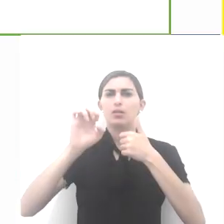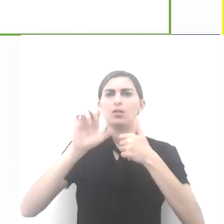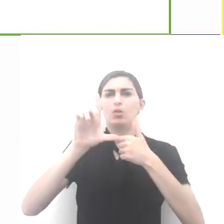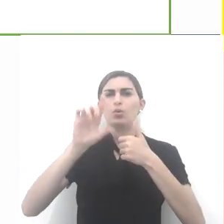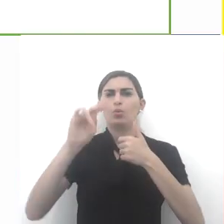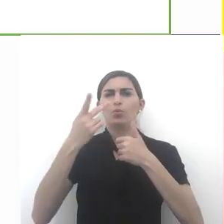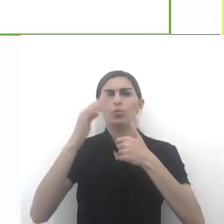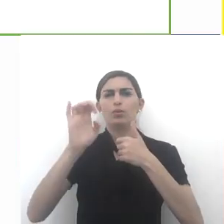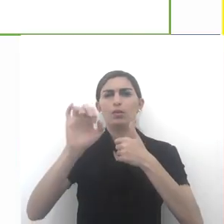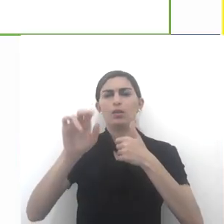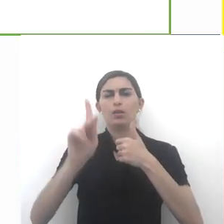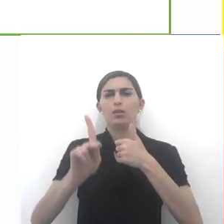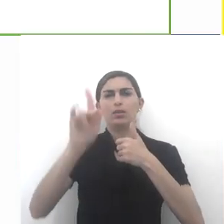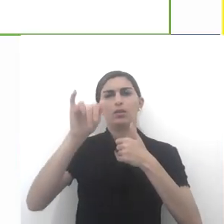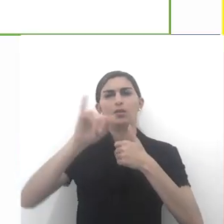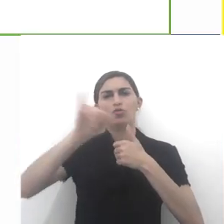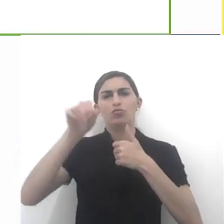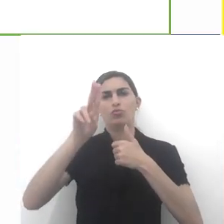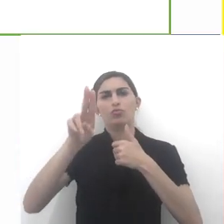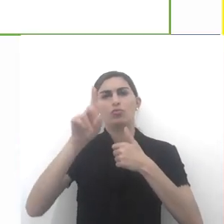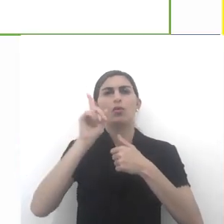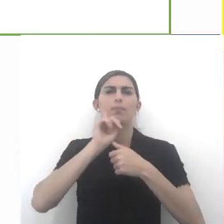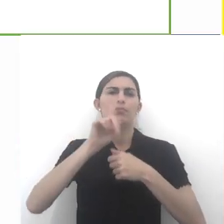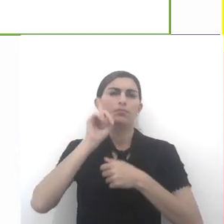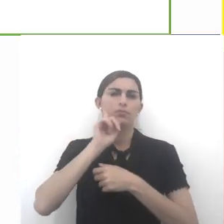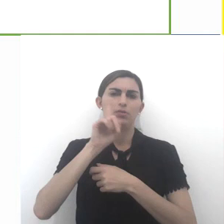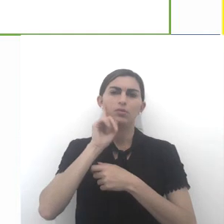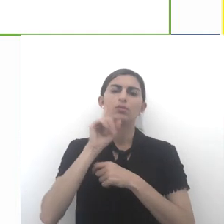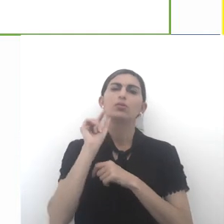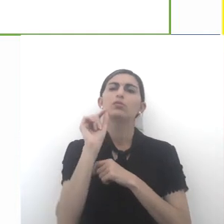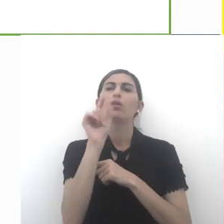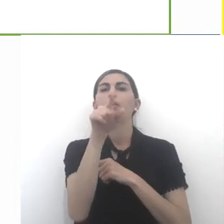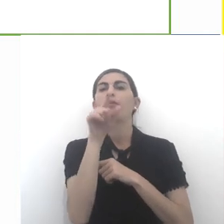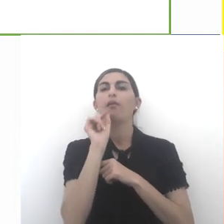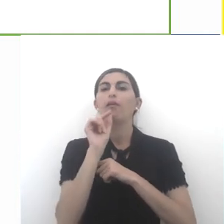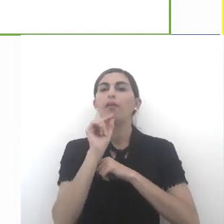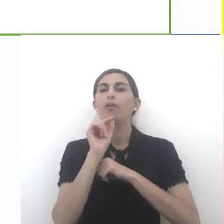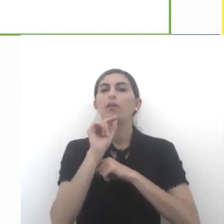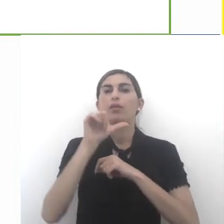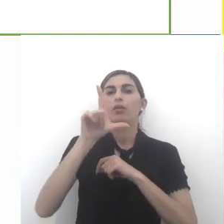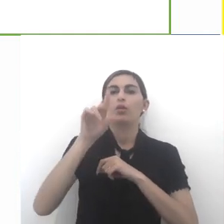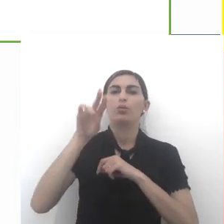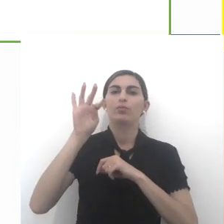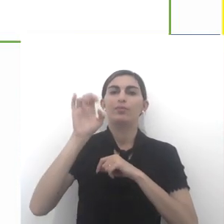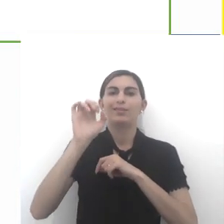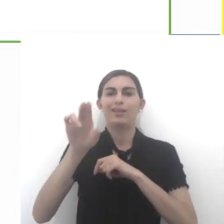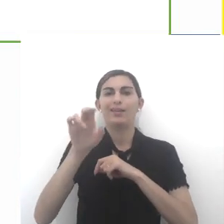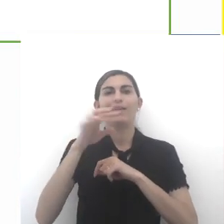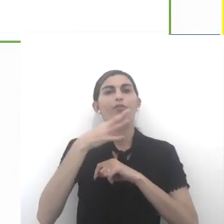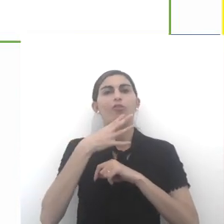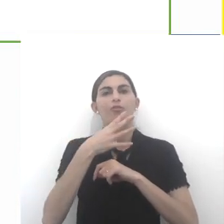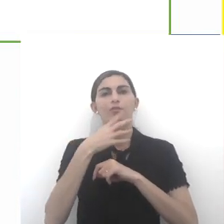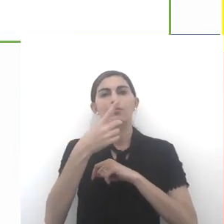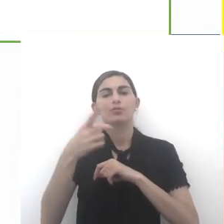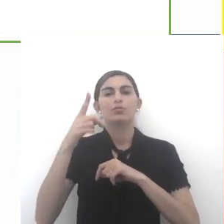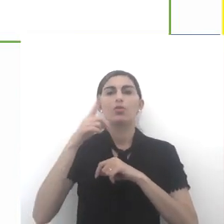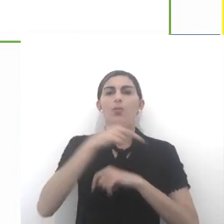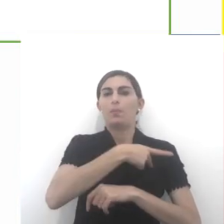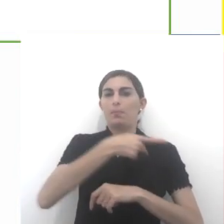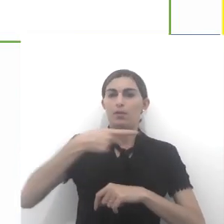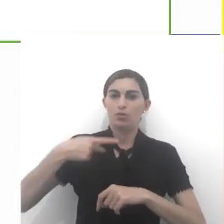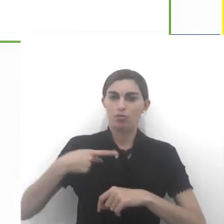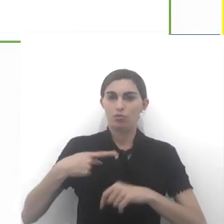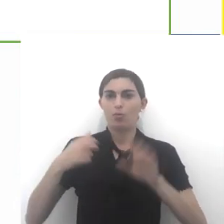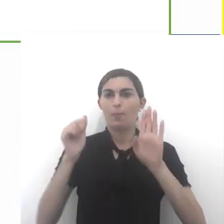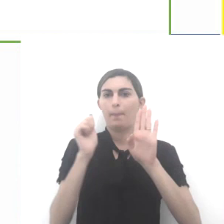Mater Luther King Jr., americano. Quem foi ele? Luther King, como ele era conhecido, foi